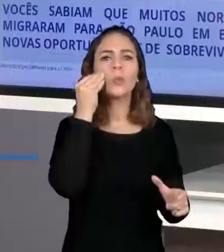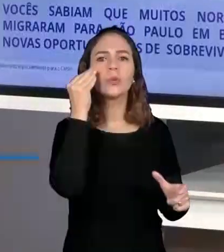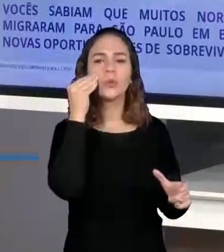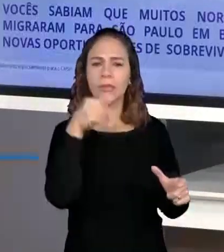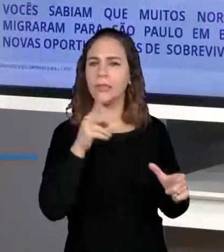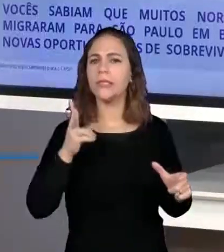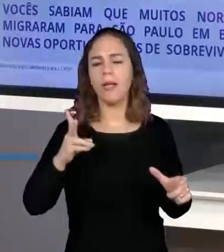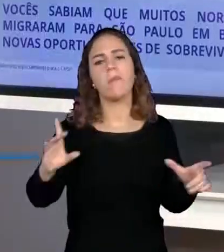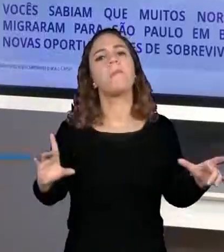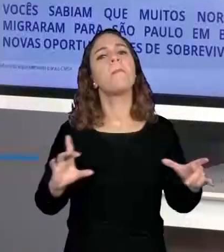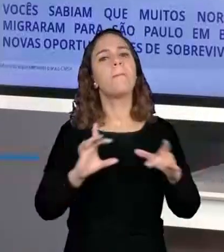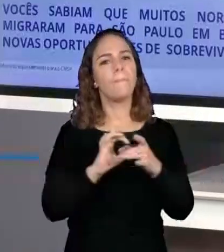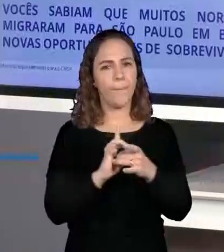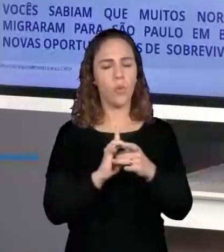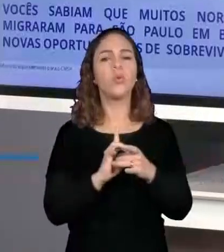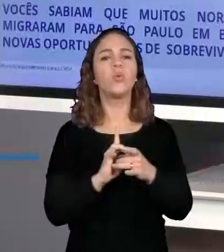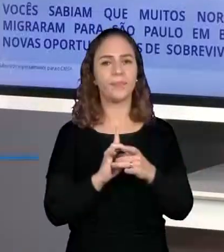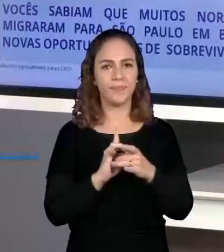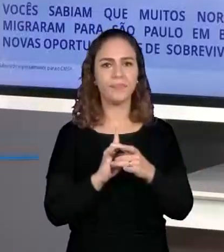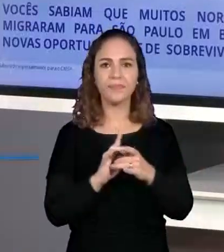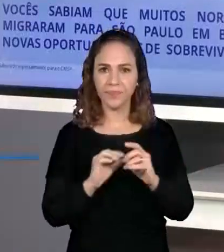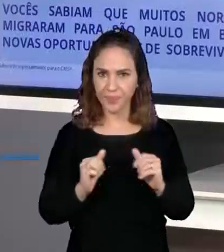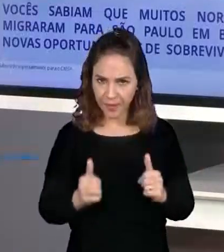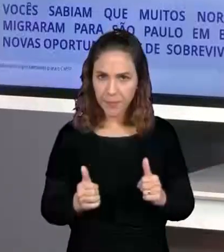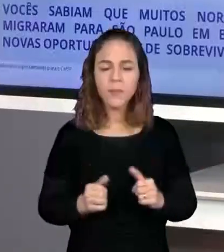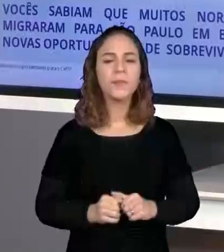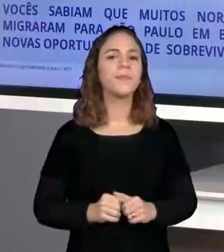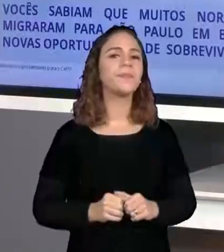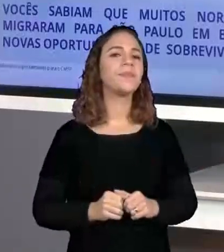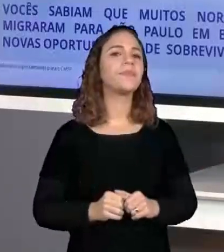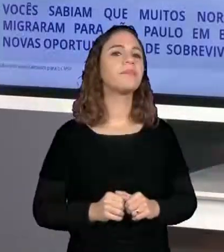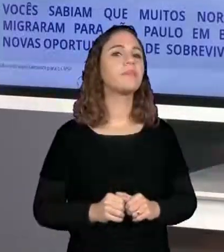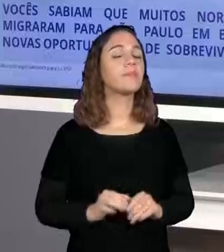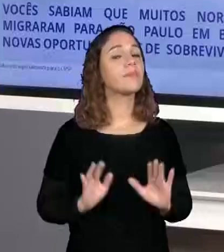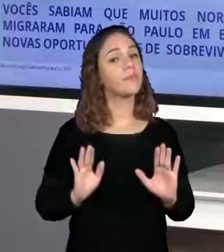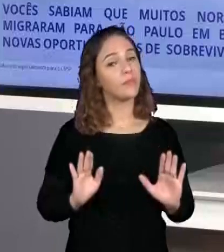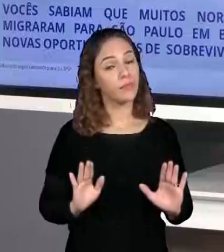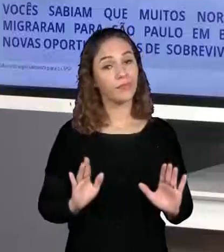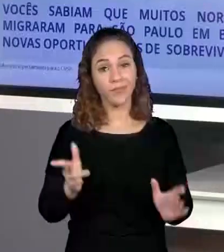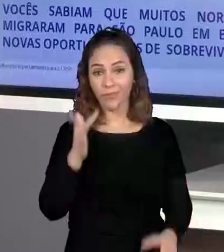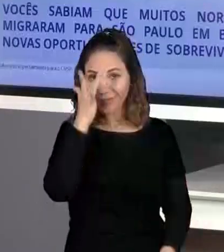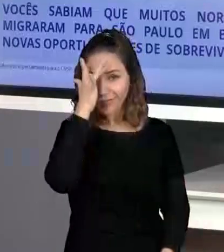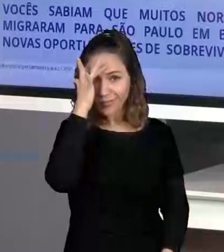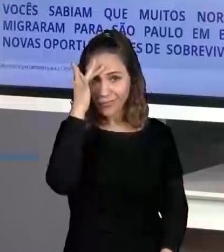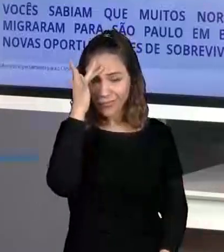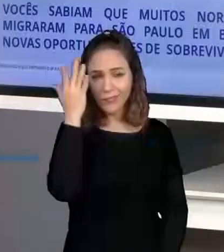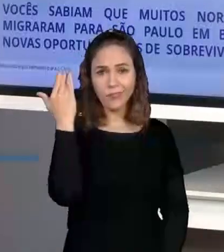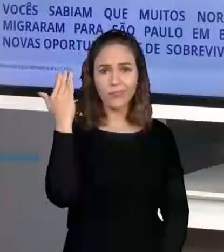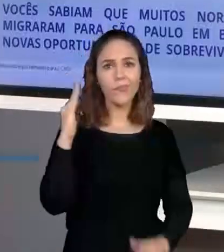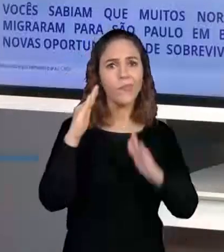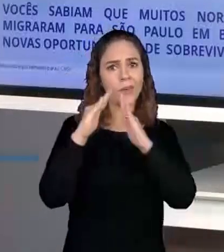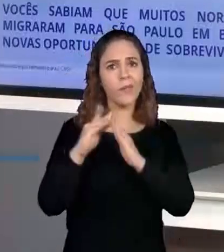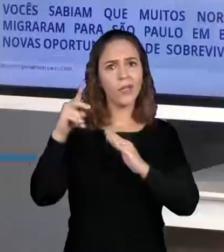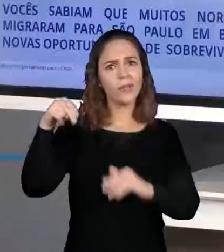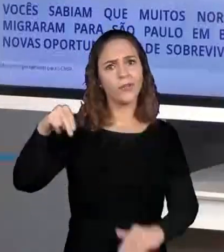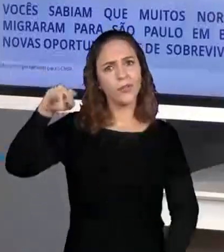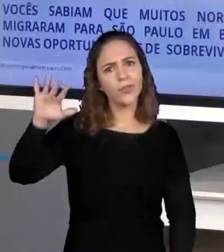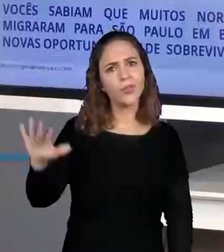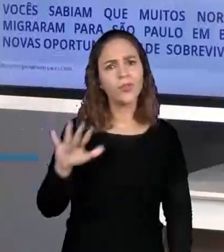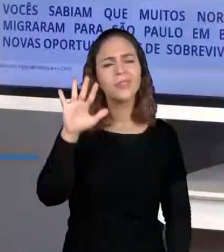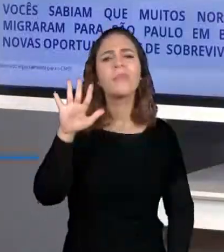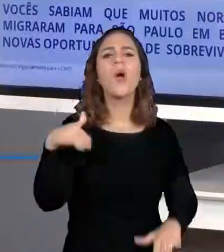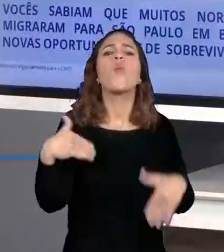oportunidades. Muito bem, então, os nordestinos vieram aqui para São Paulo, mas quais